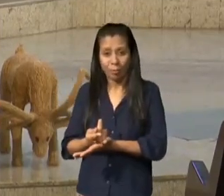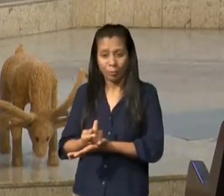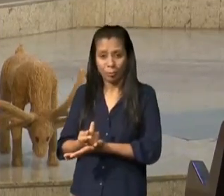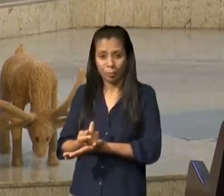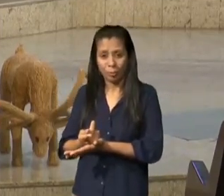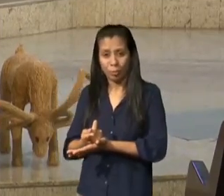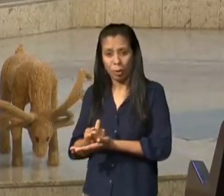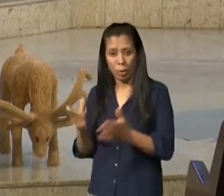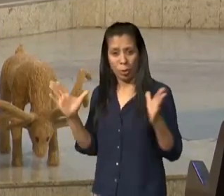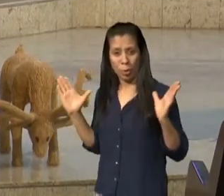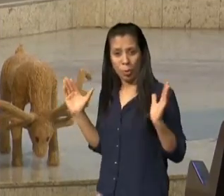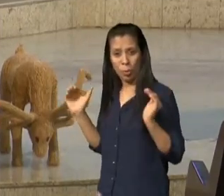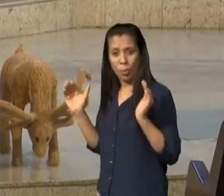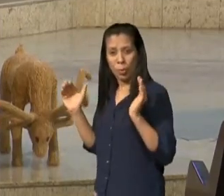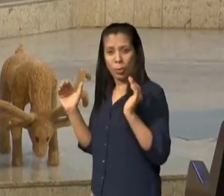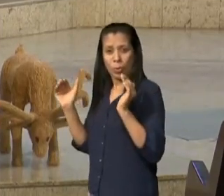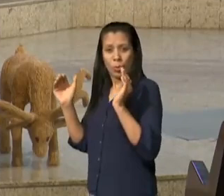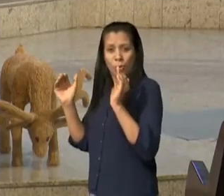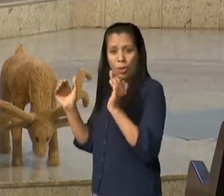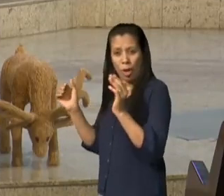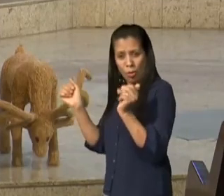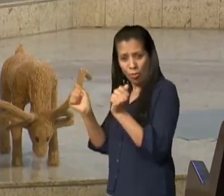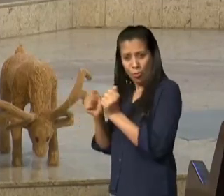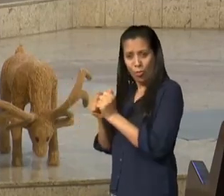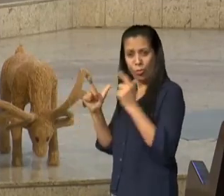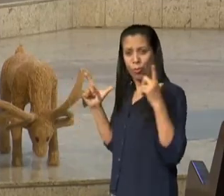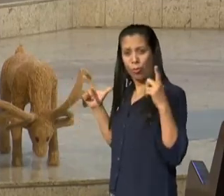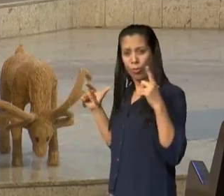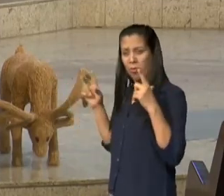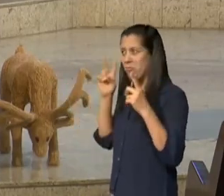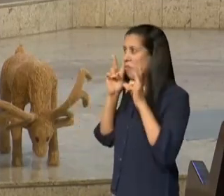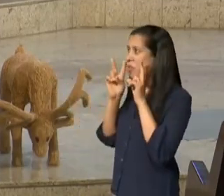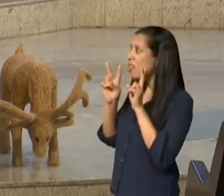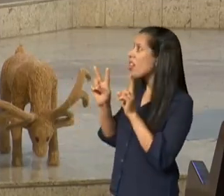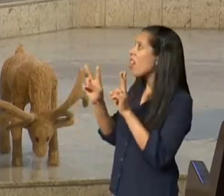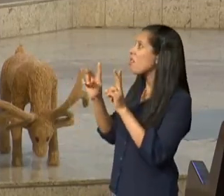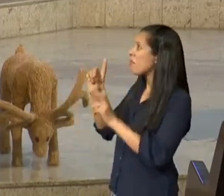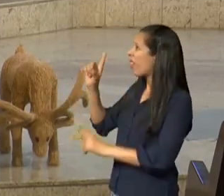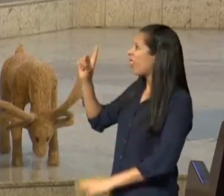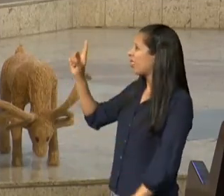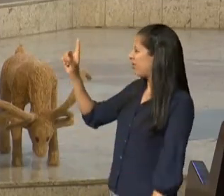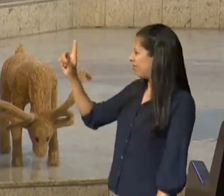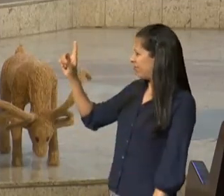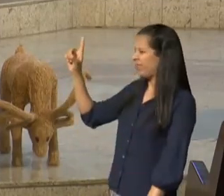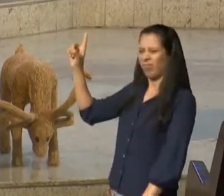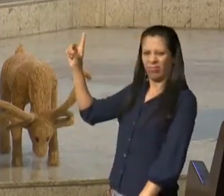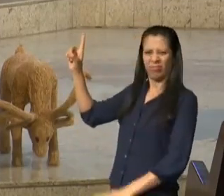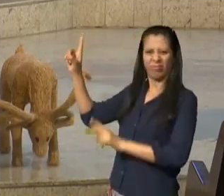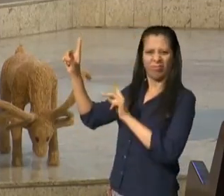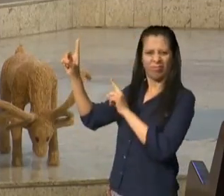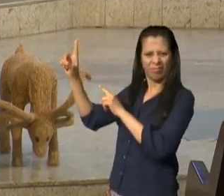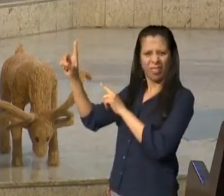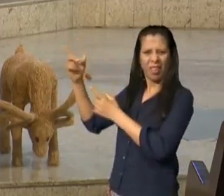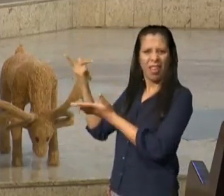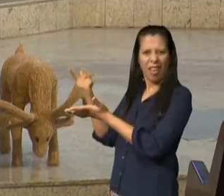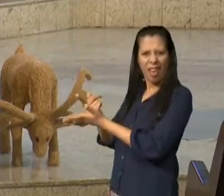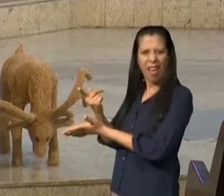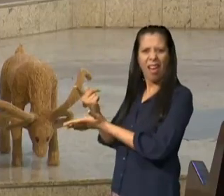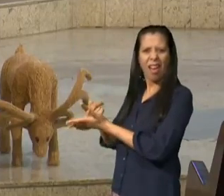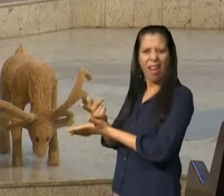servo e não como um Deus achavam que Deus estava errado achavam que eles estavam certos achavam que eles tinham